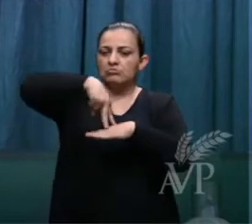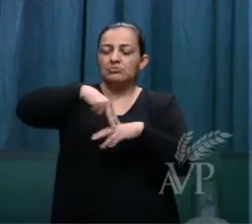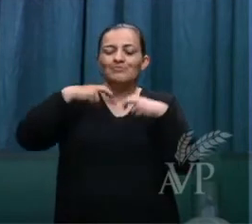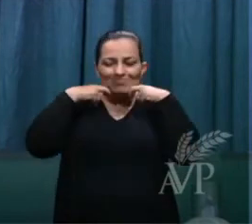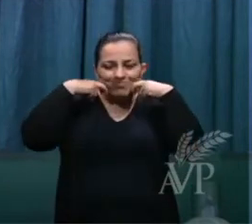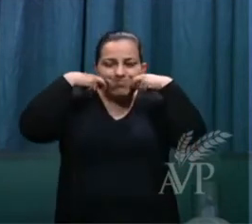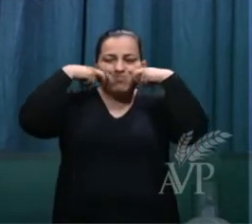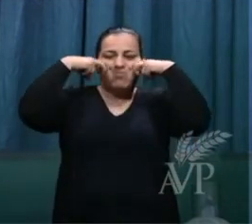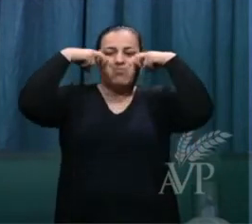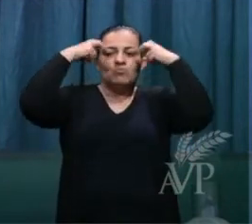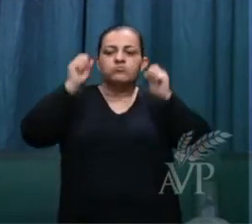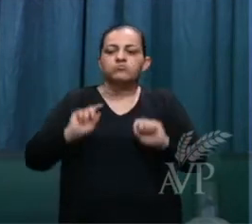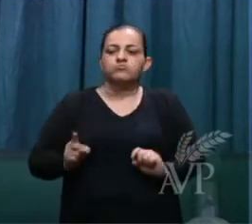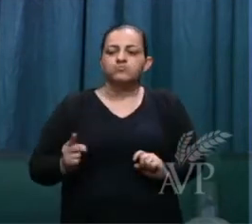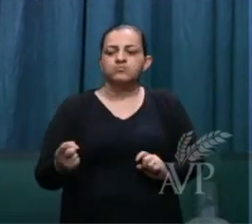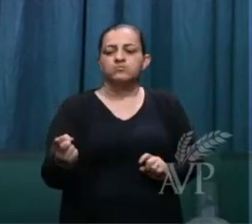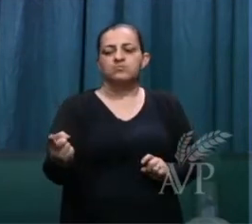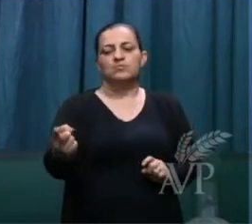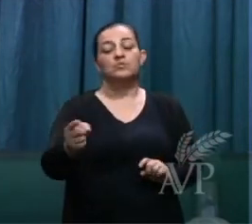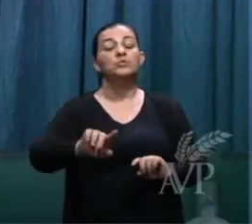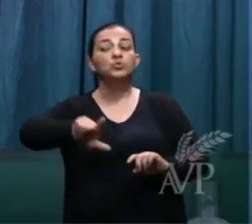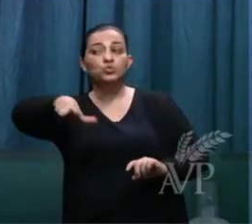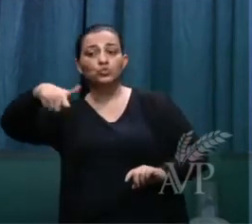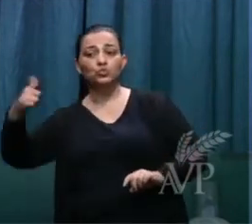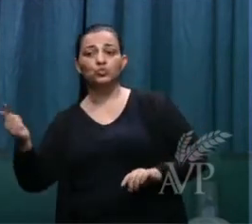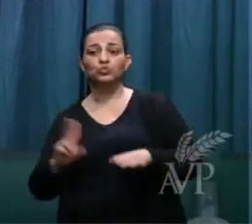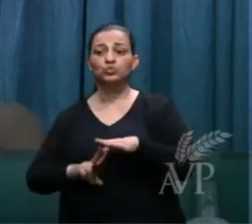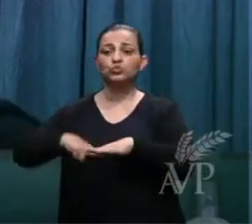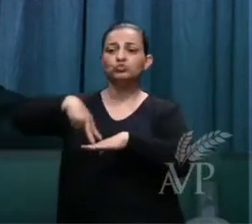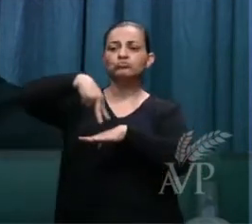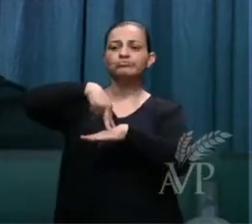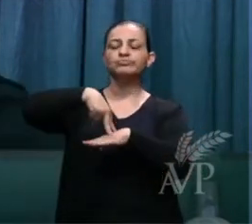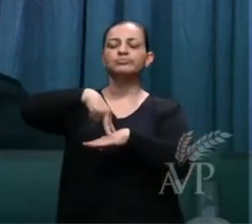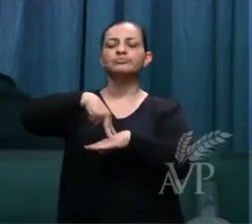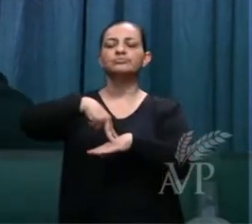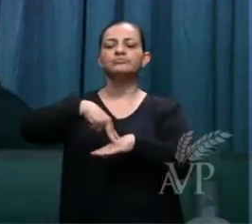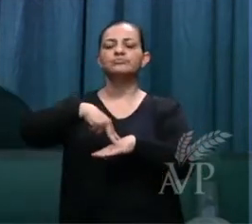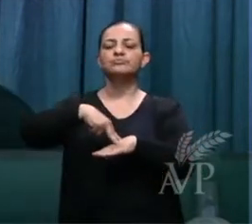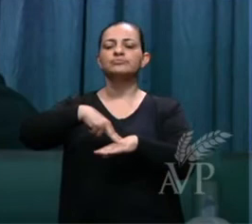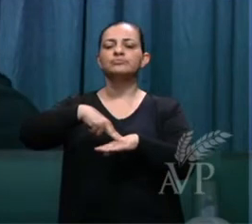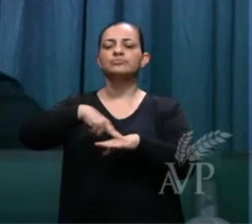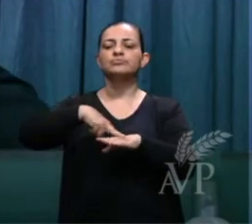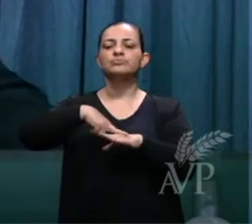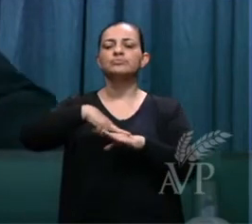mas muitos se levantarão para